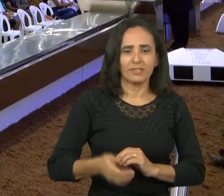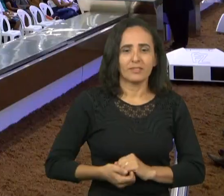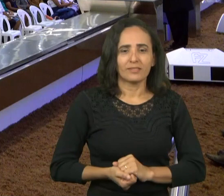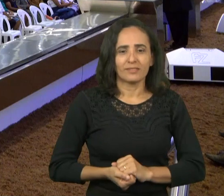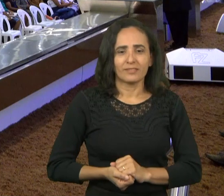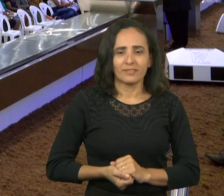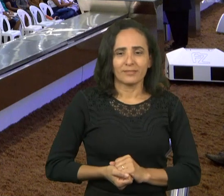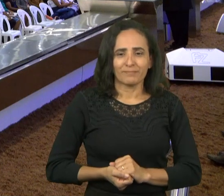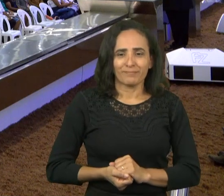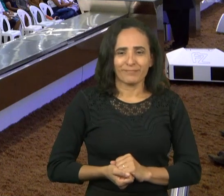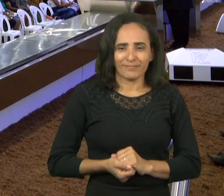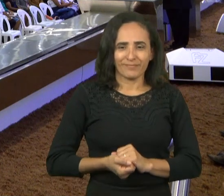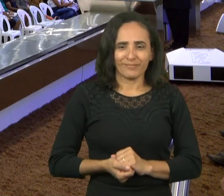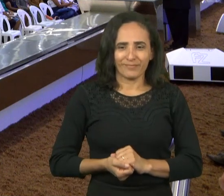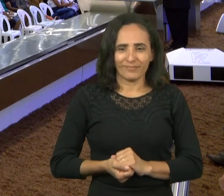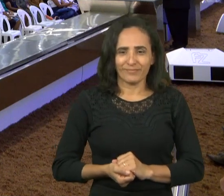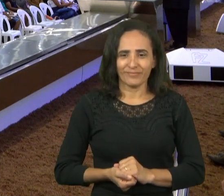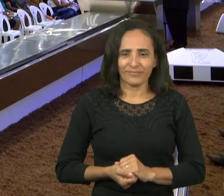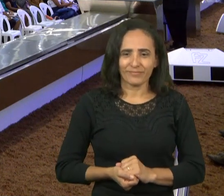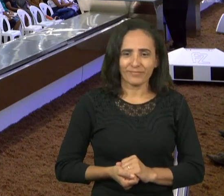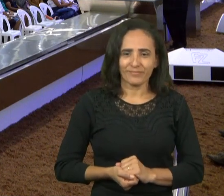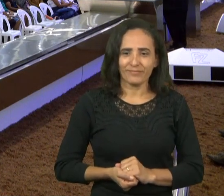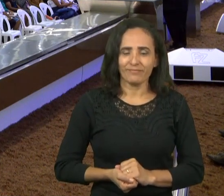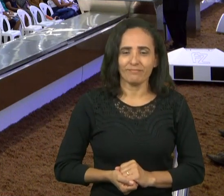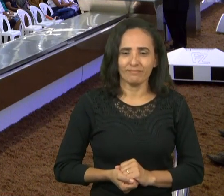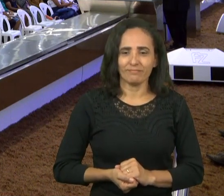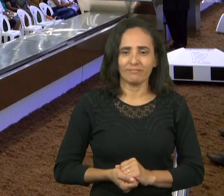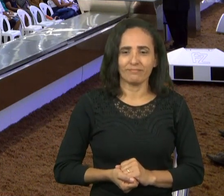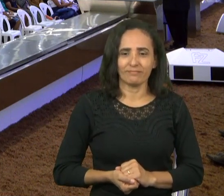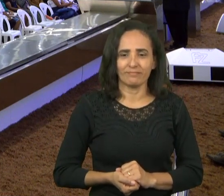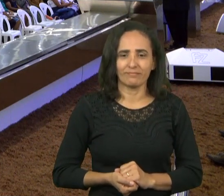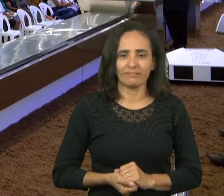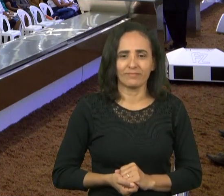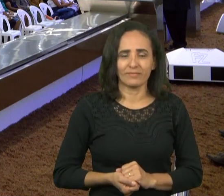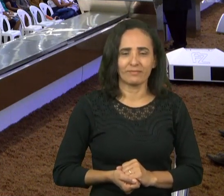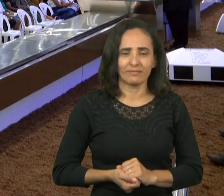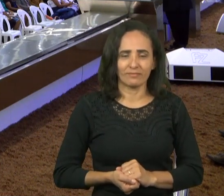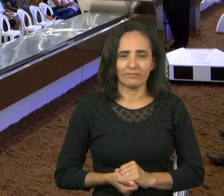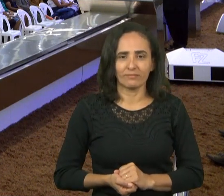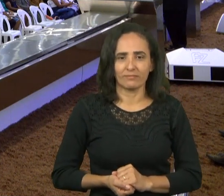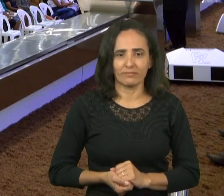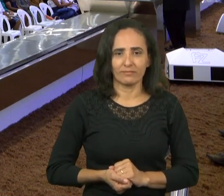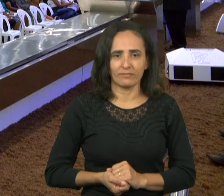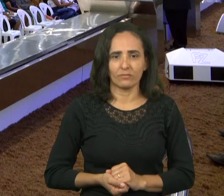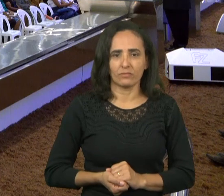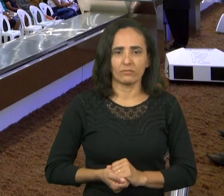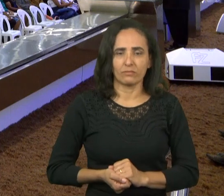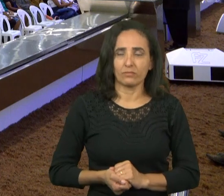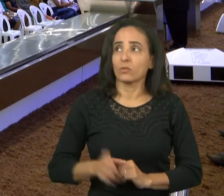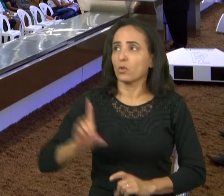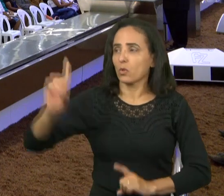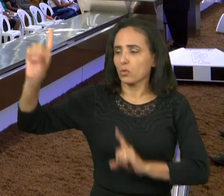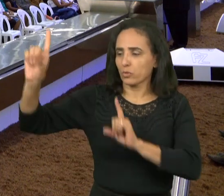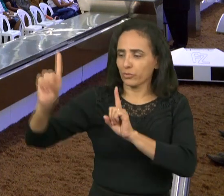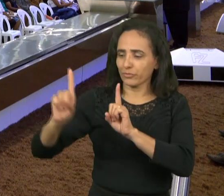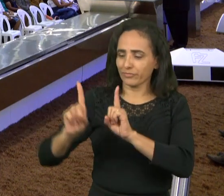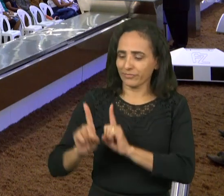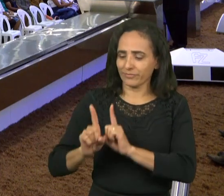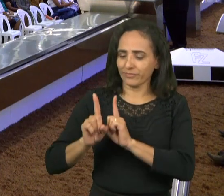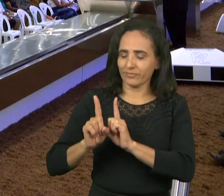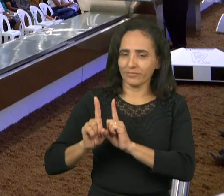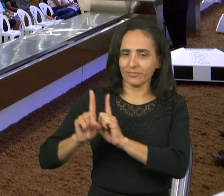desculpa irmãos andar andar desculpa andar com Deus todos os dias da sua vida